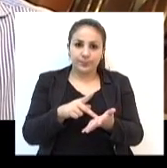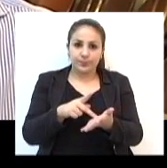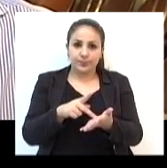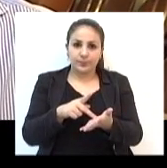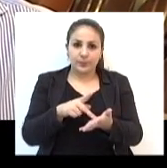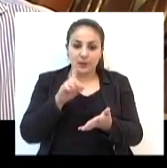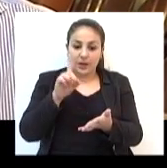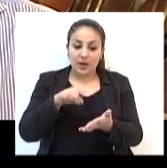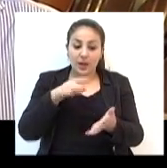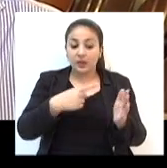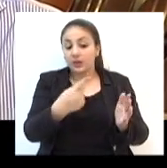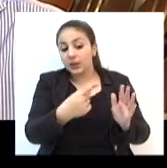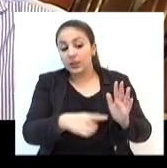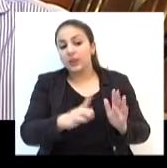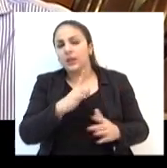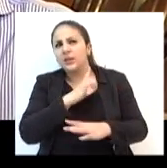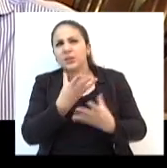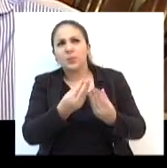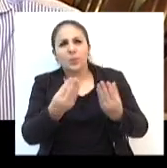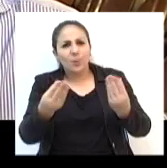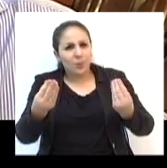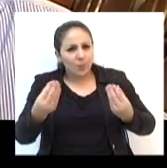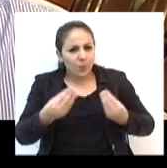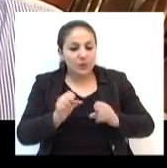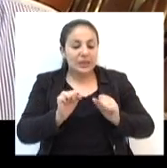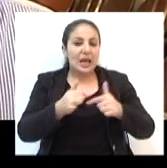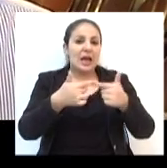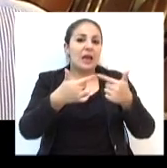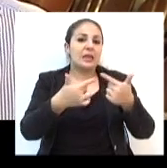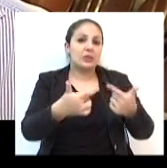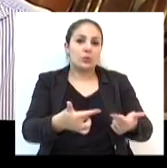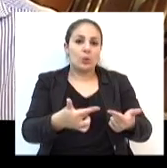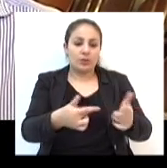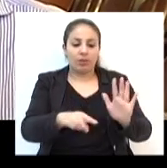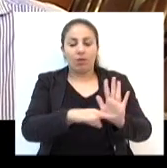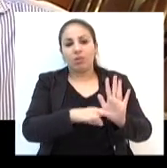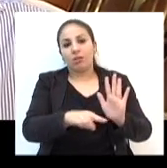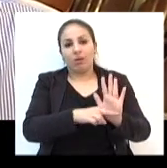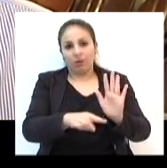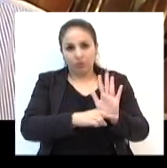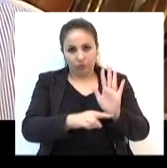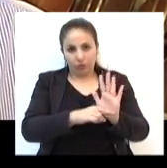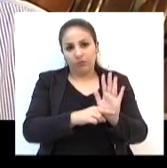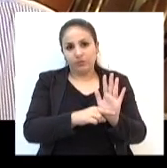é dali que surgem muitas ações negativas